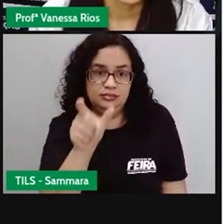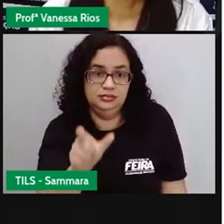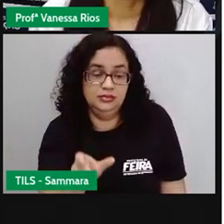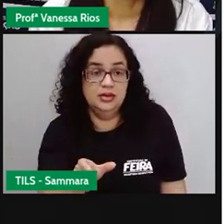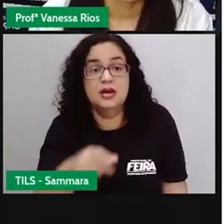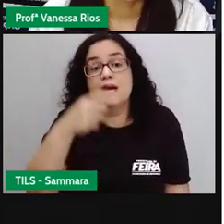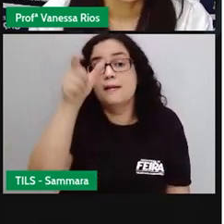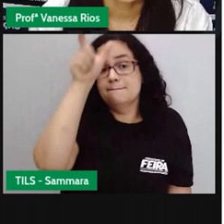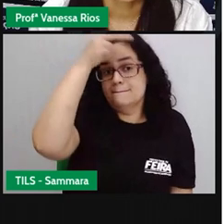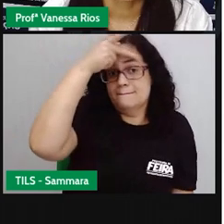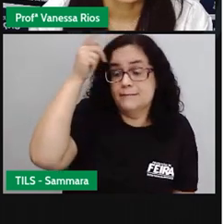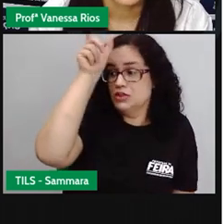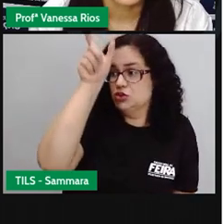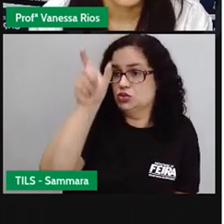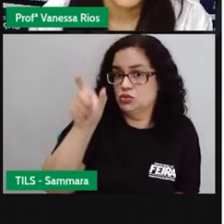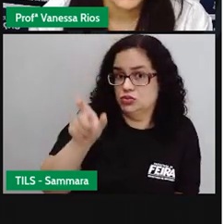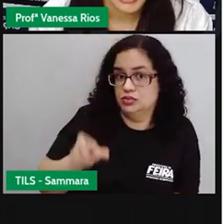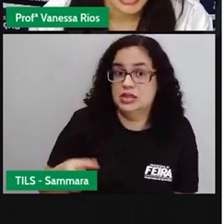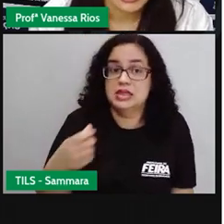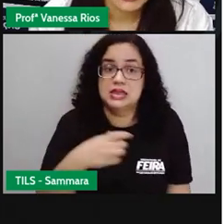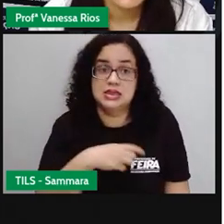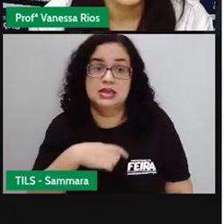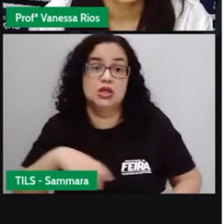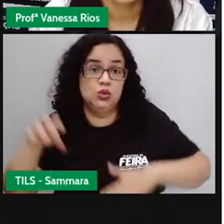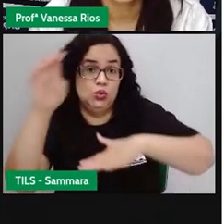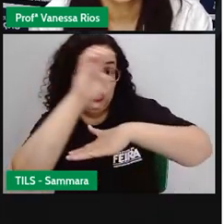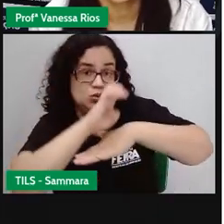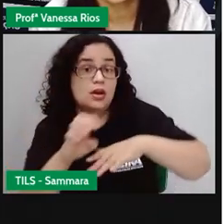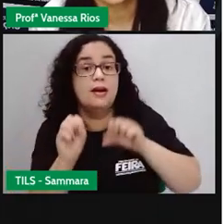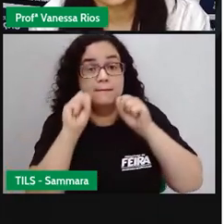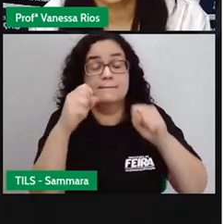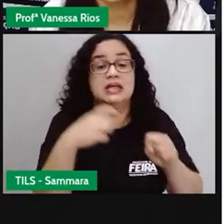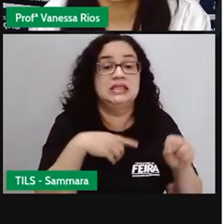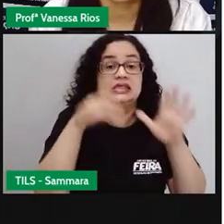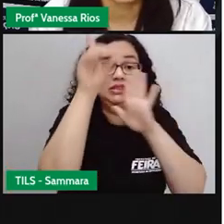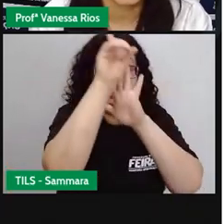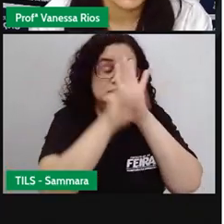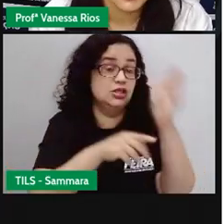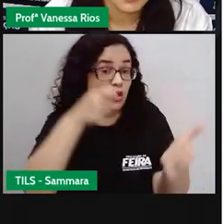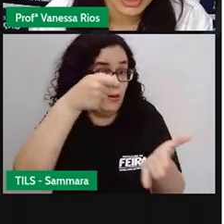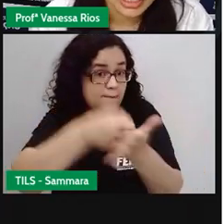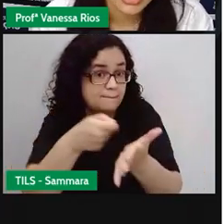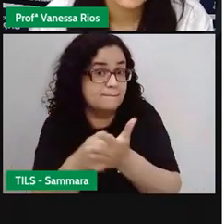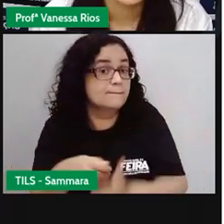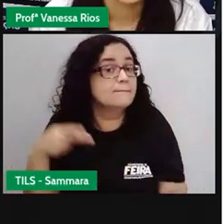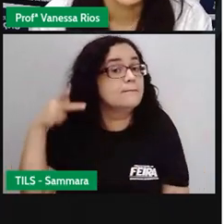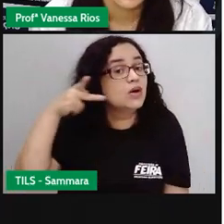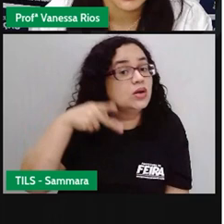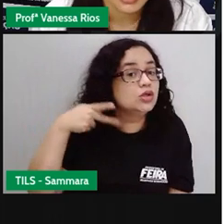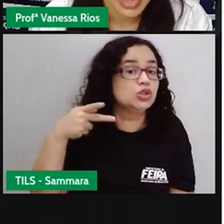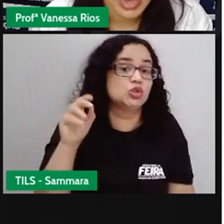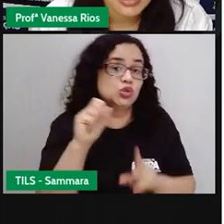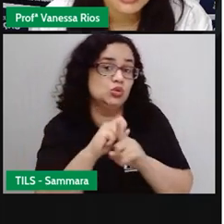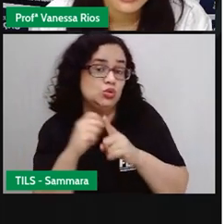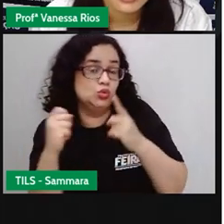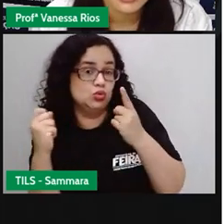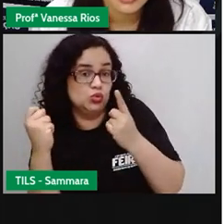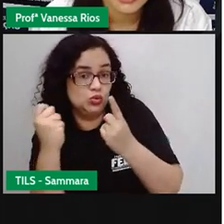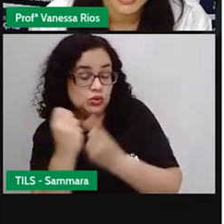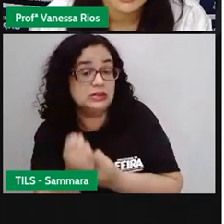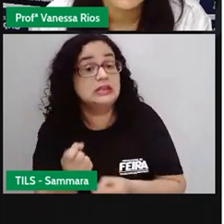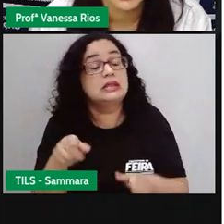Cidadão é toda pessoa que integra o Estado e possui direitos e deveres políticos, sociais